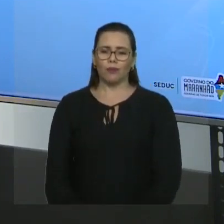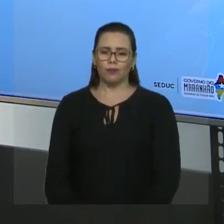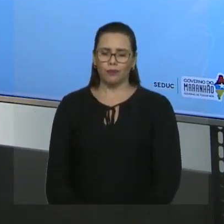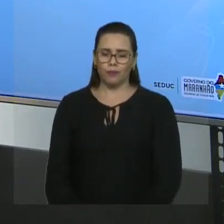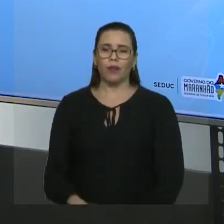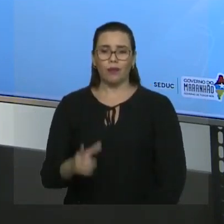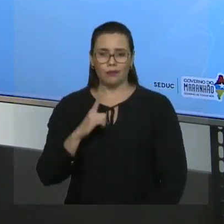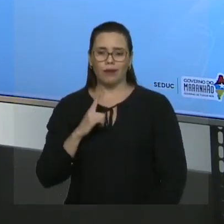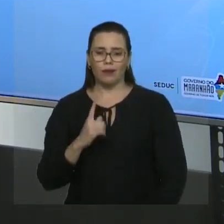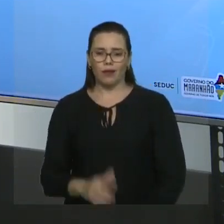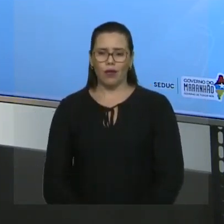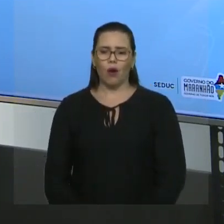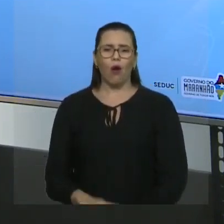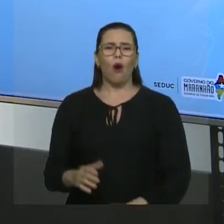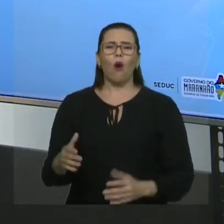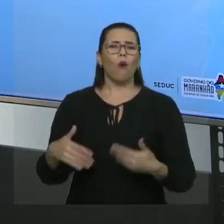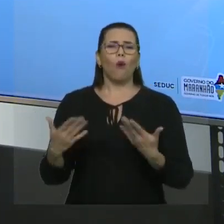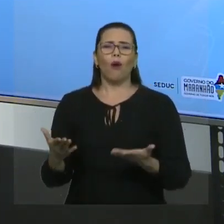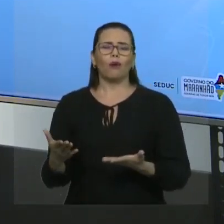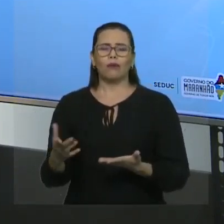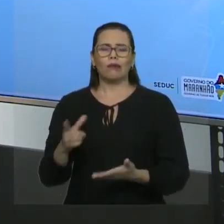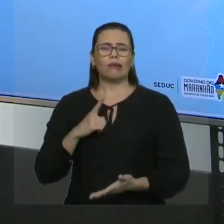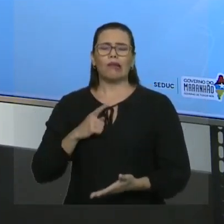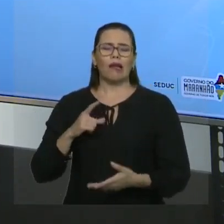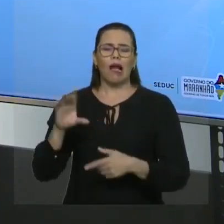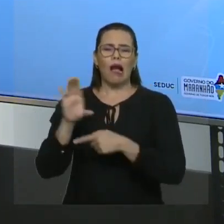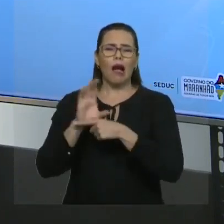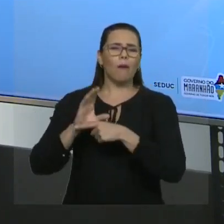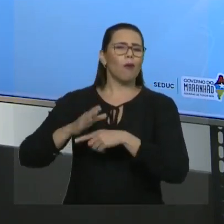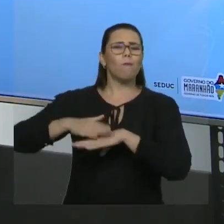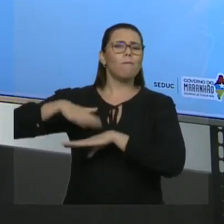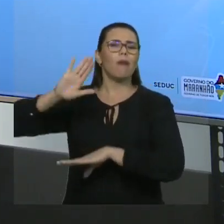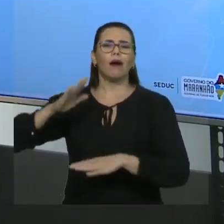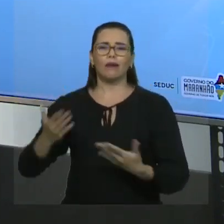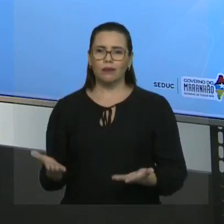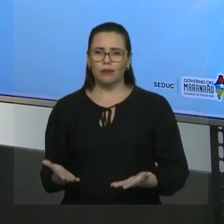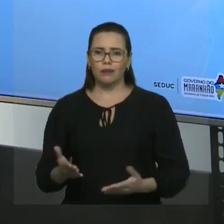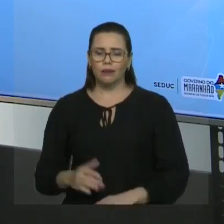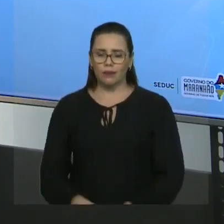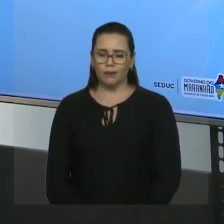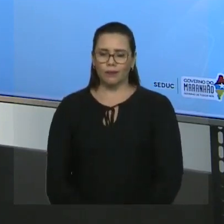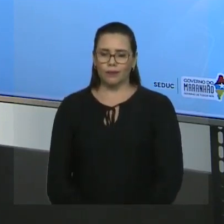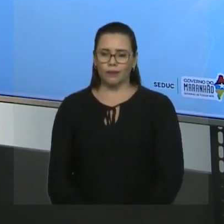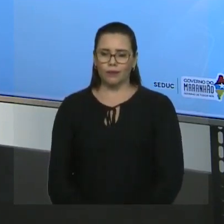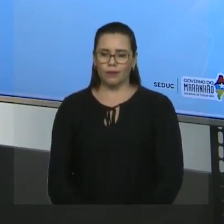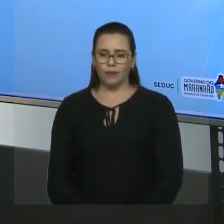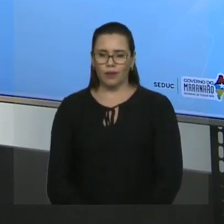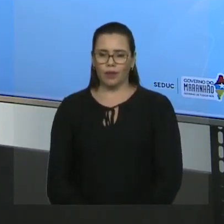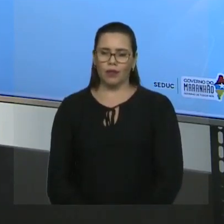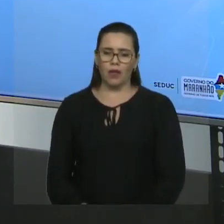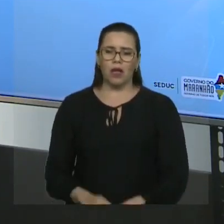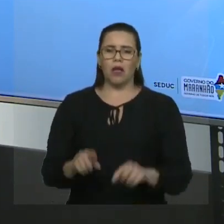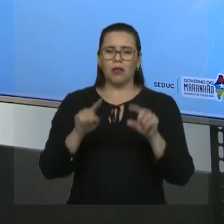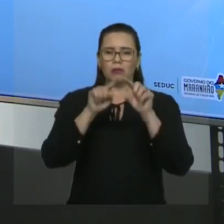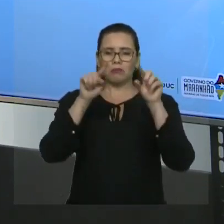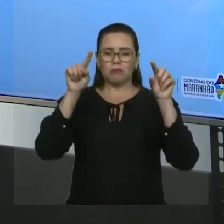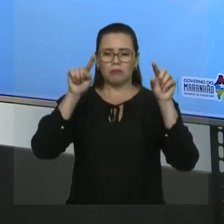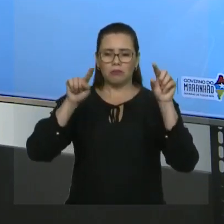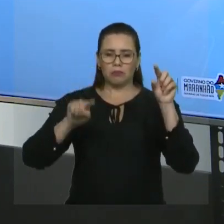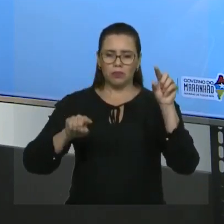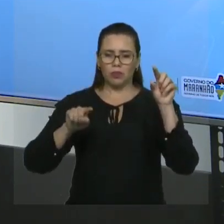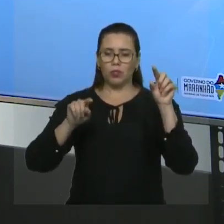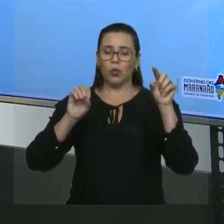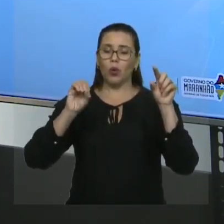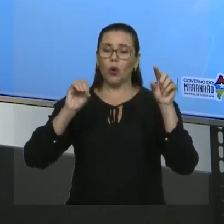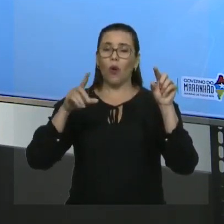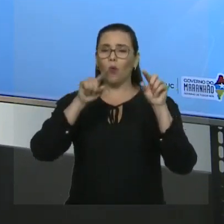Um, dois, três. Um, dois, três, quatro, cinco. Um, dois, três, quatro, cinco. Um, dois, três, quatro, cinco. Então, tanto faz você vir para cá como para cá, ou